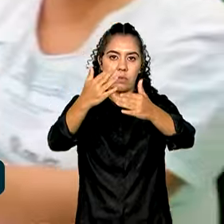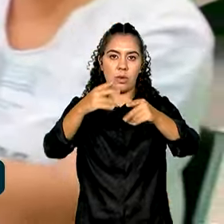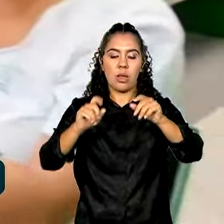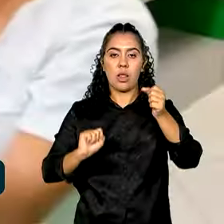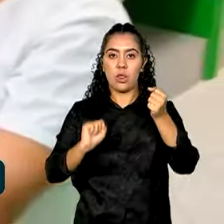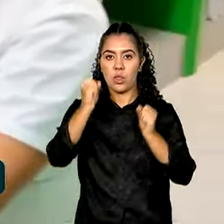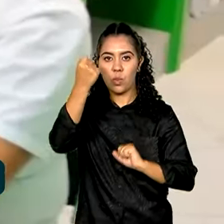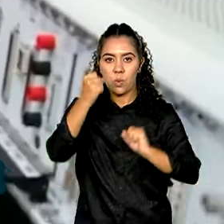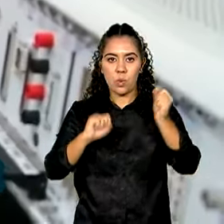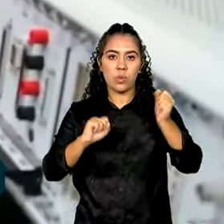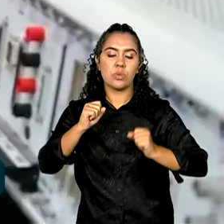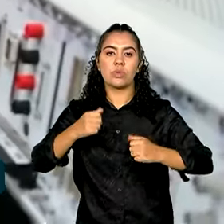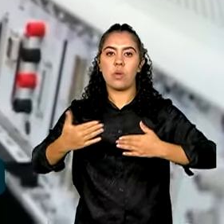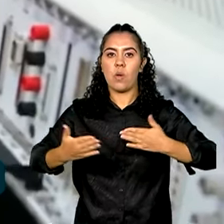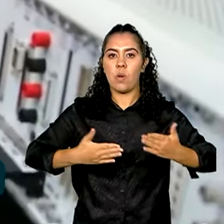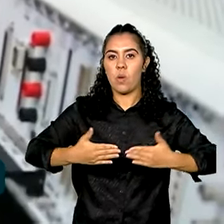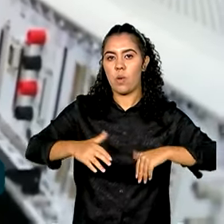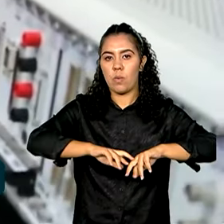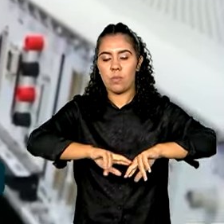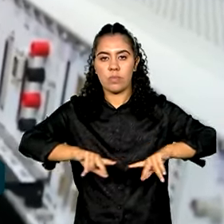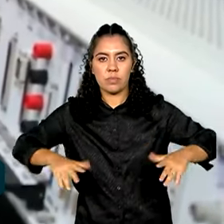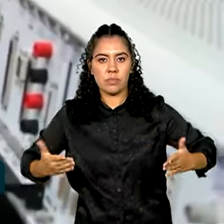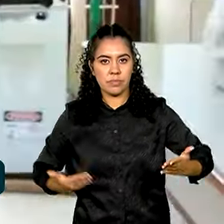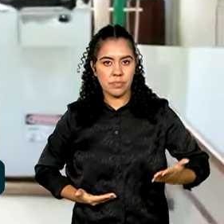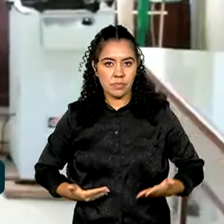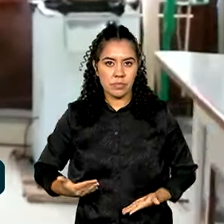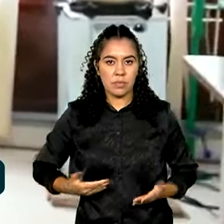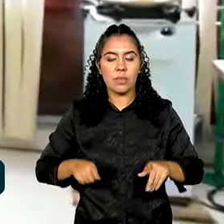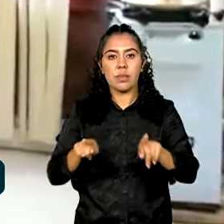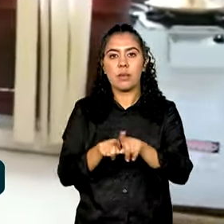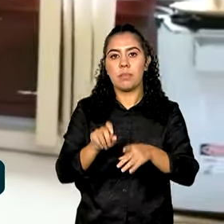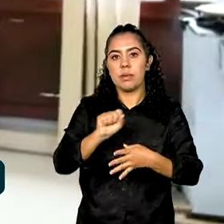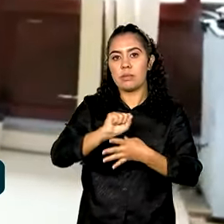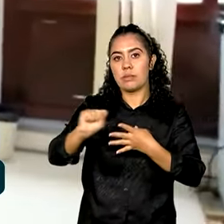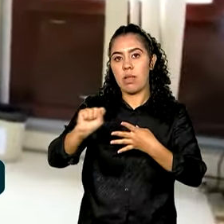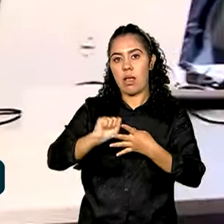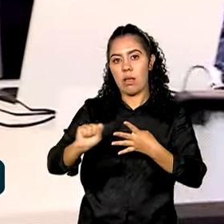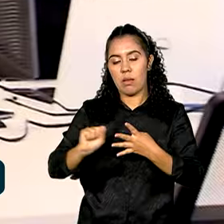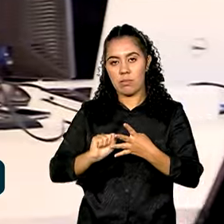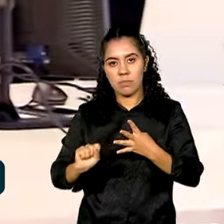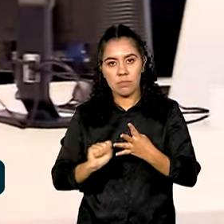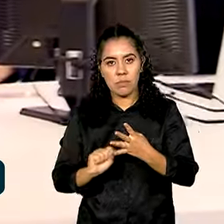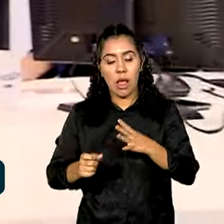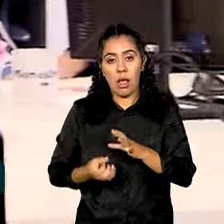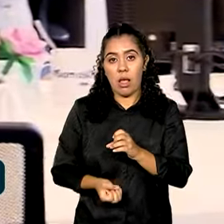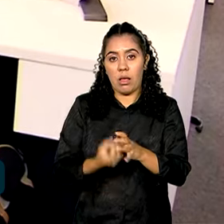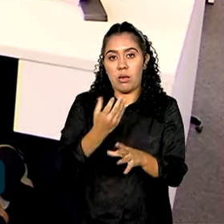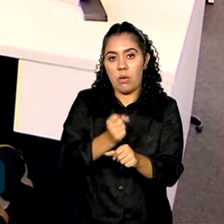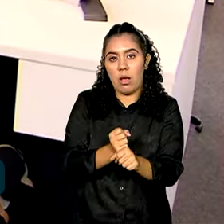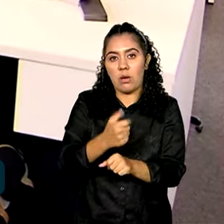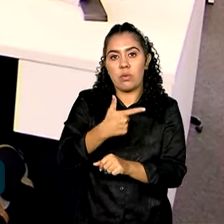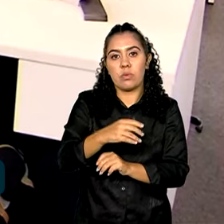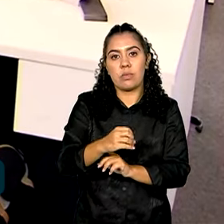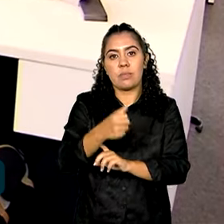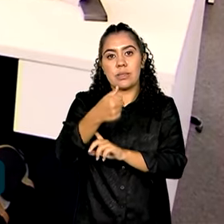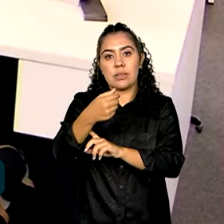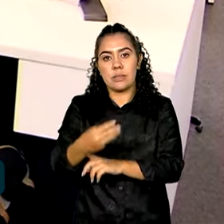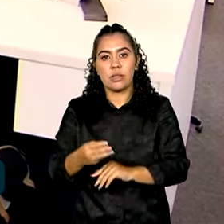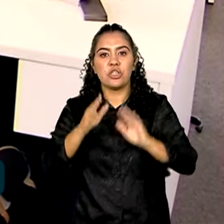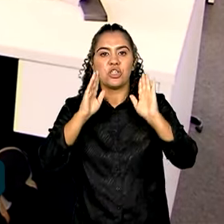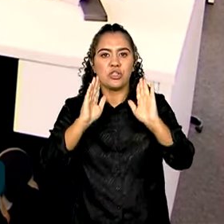Indústria, Comércio e Serviços e pelo SEBRAE. Desde a criação, em 2013, já foram